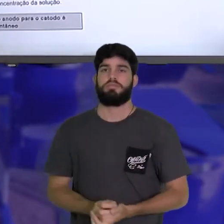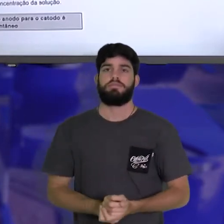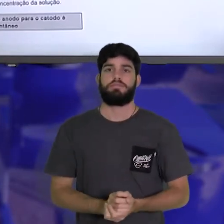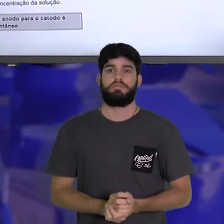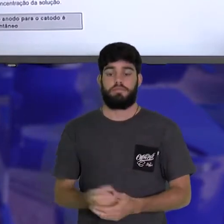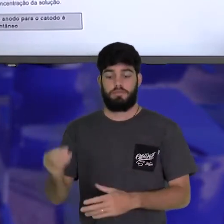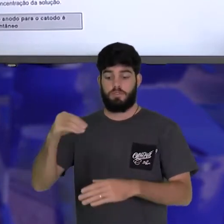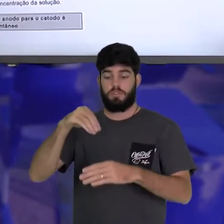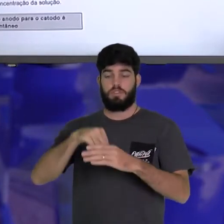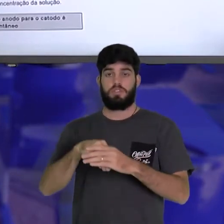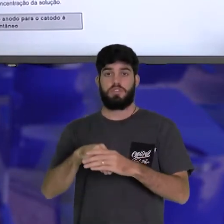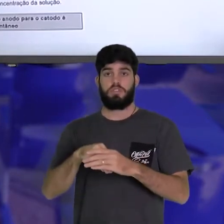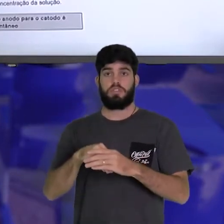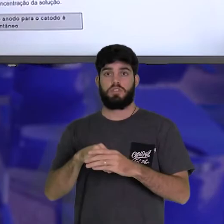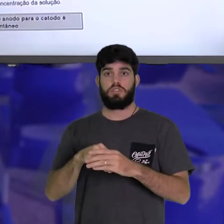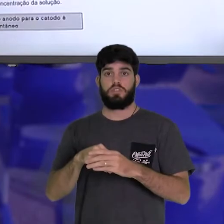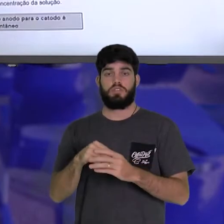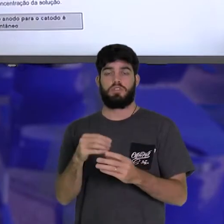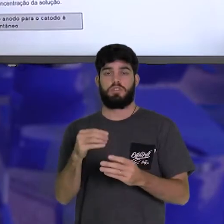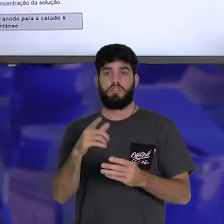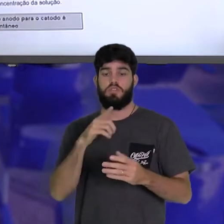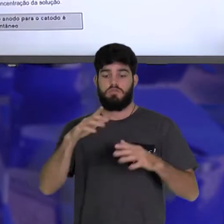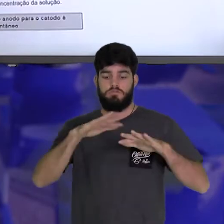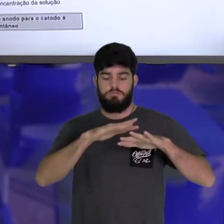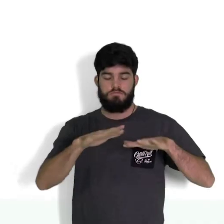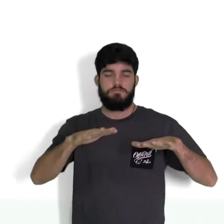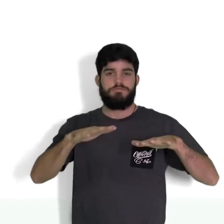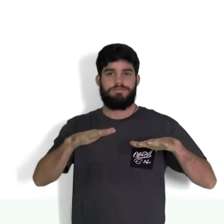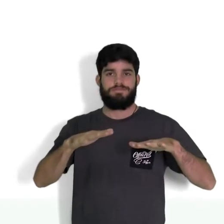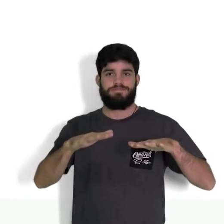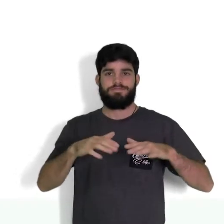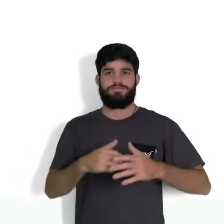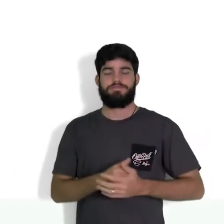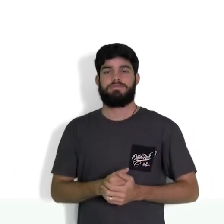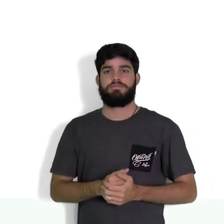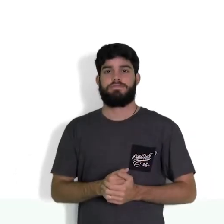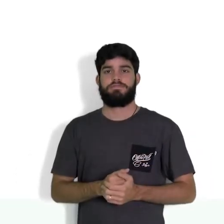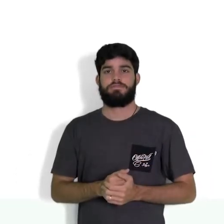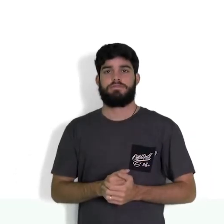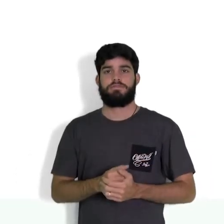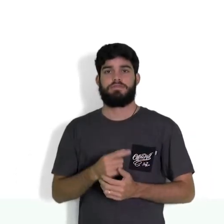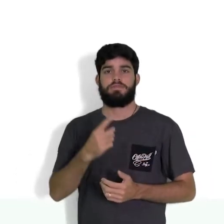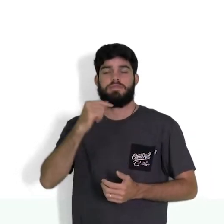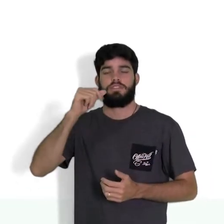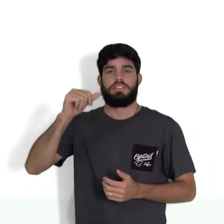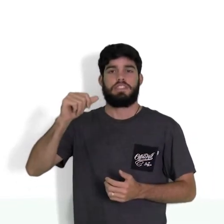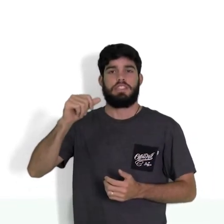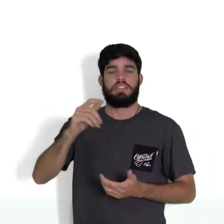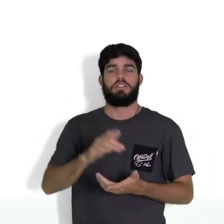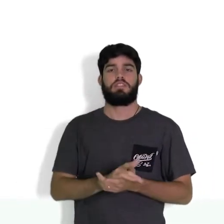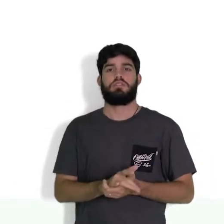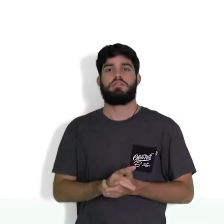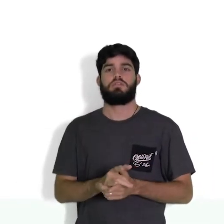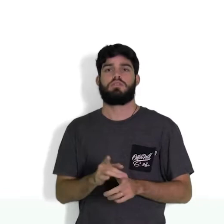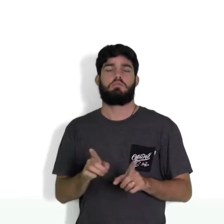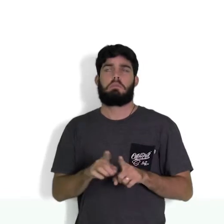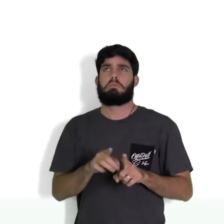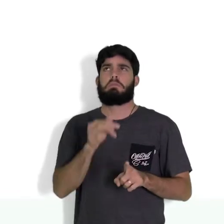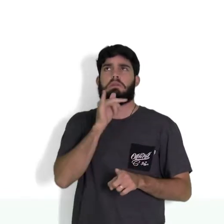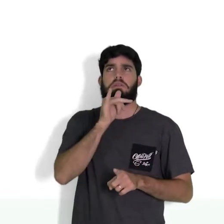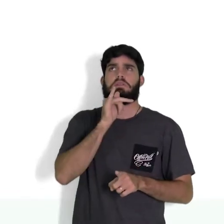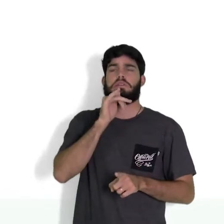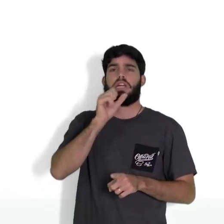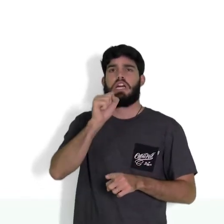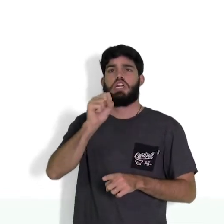deste becker uma solução eletrolítica de um sal, sulfato de